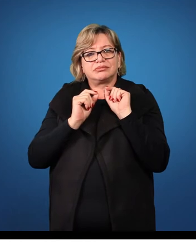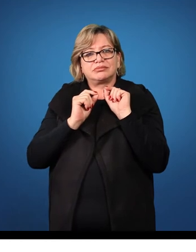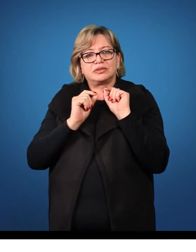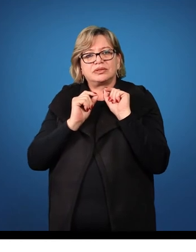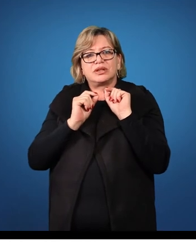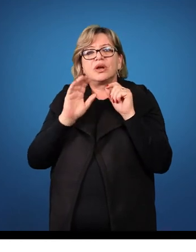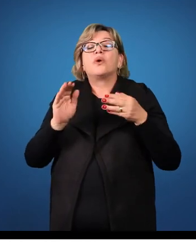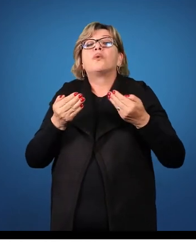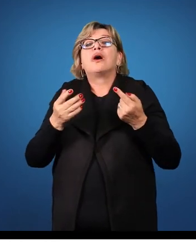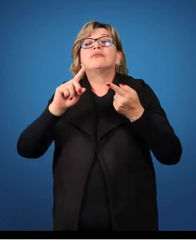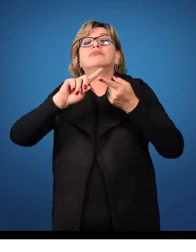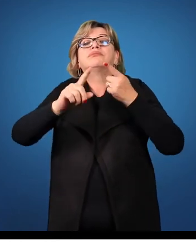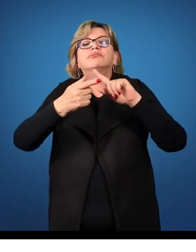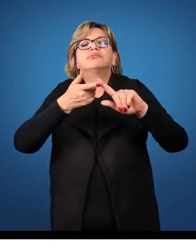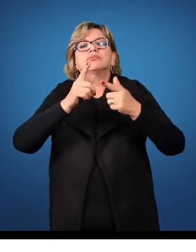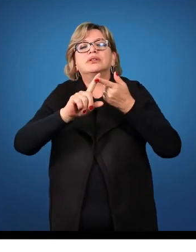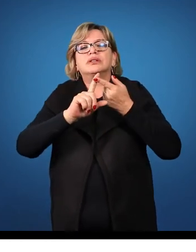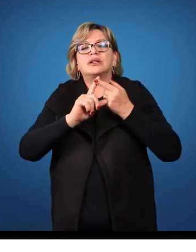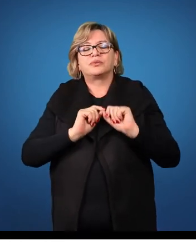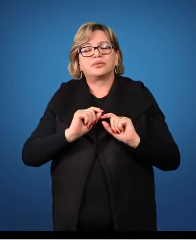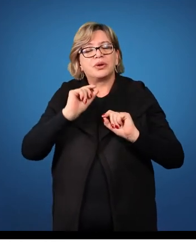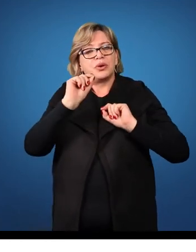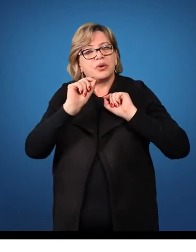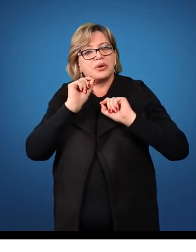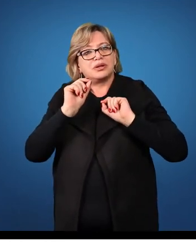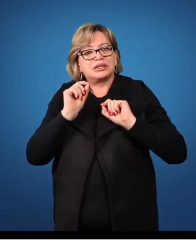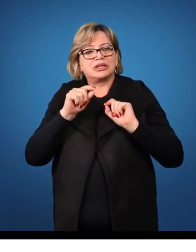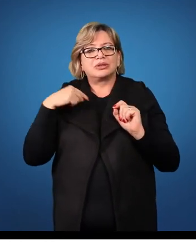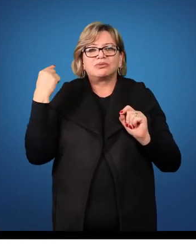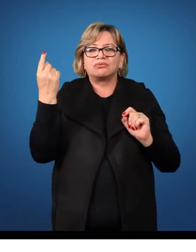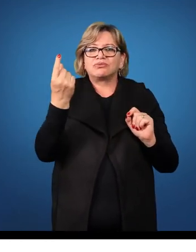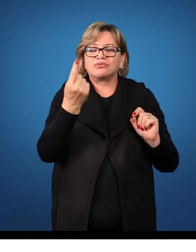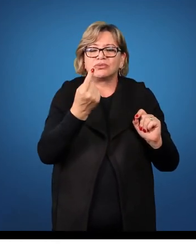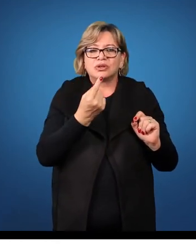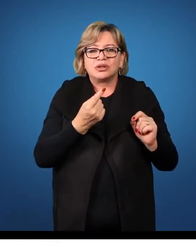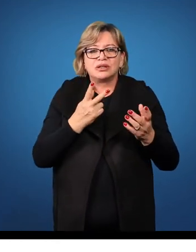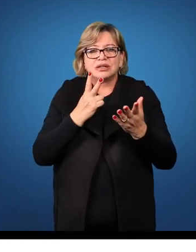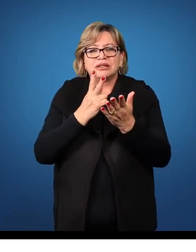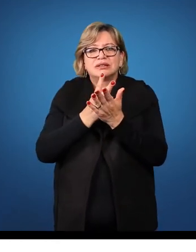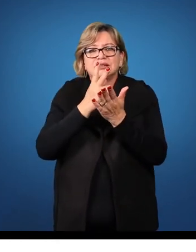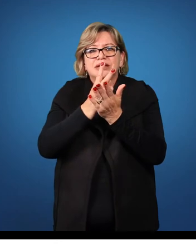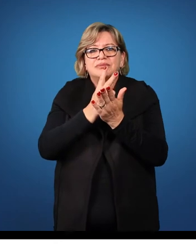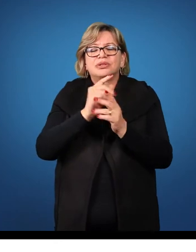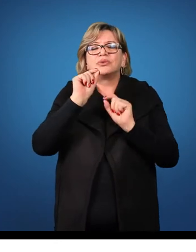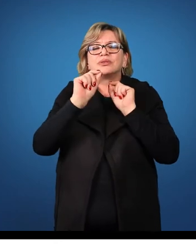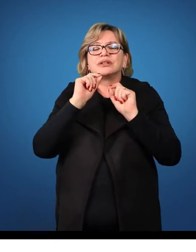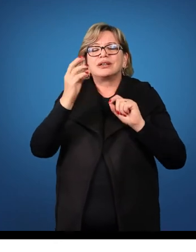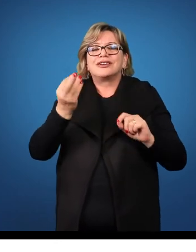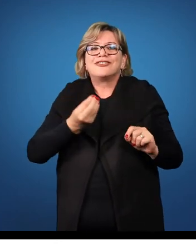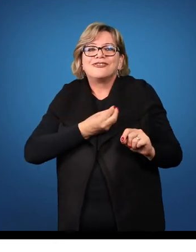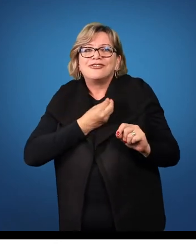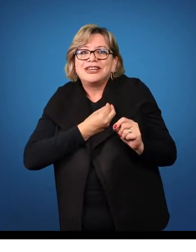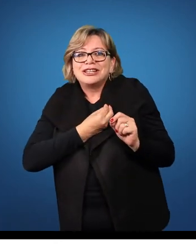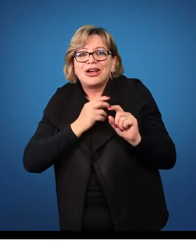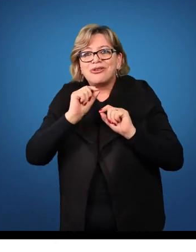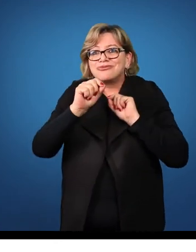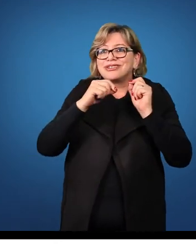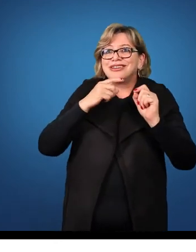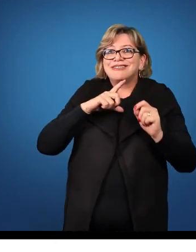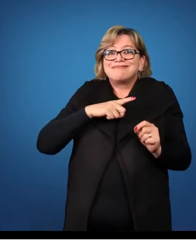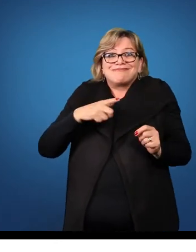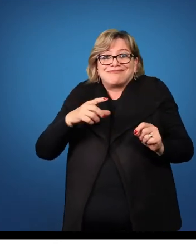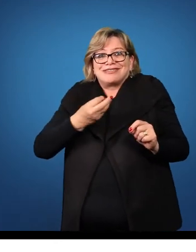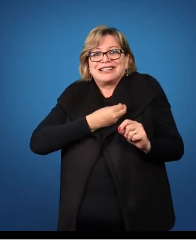Qual é o combinado? O que que nós consideramos ser animado e ser inanimado?